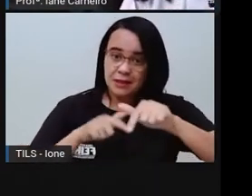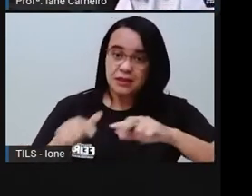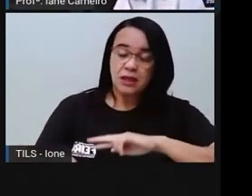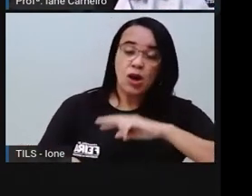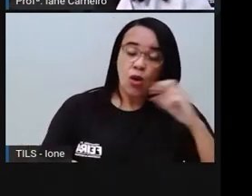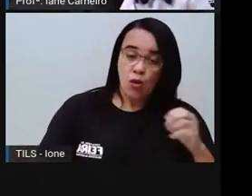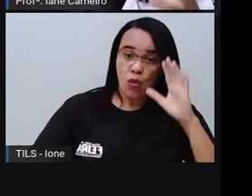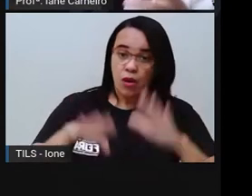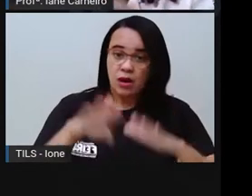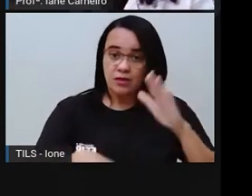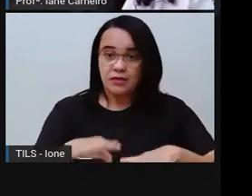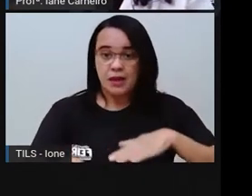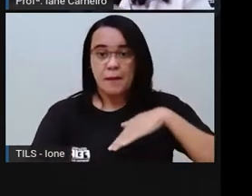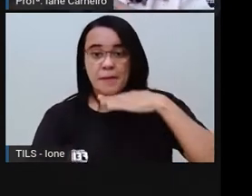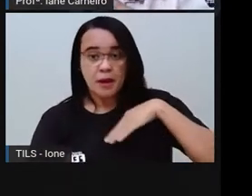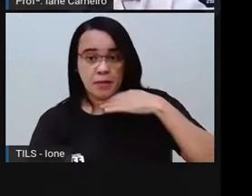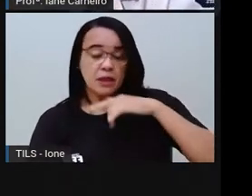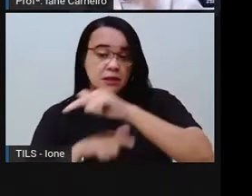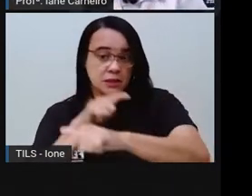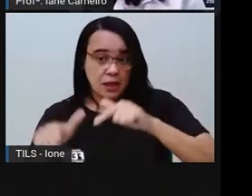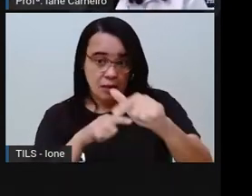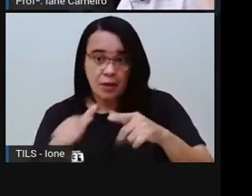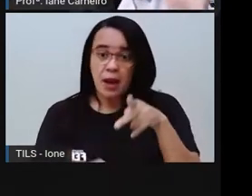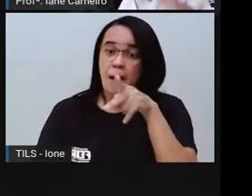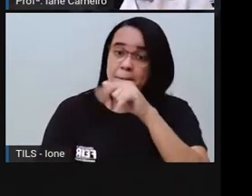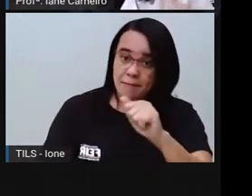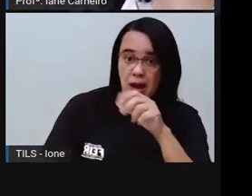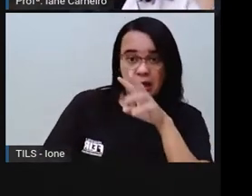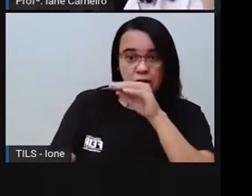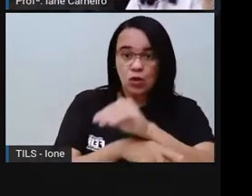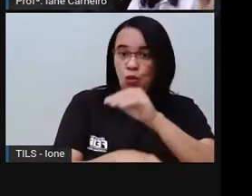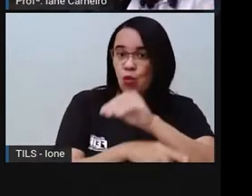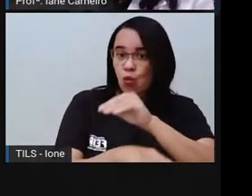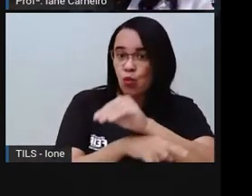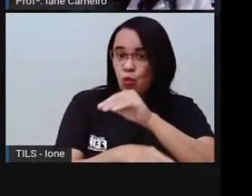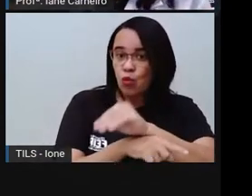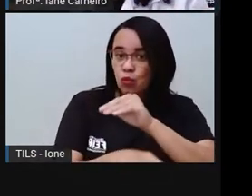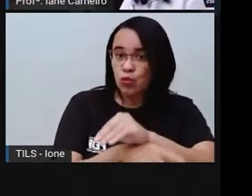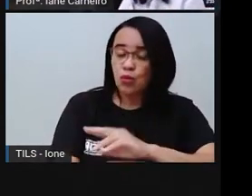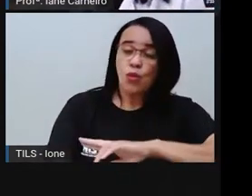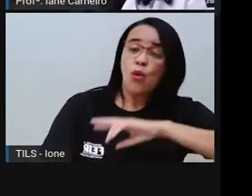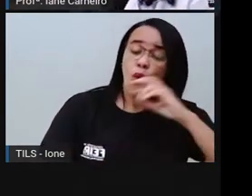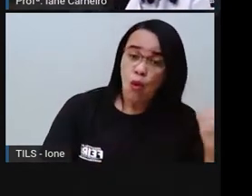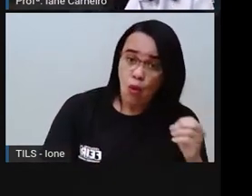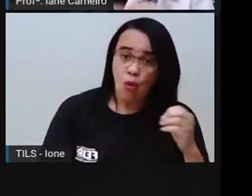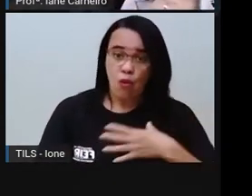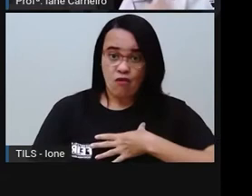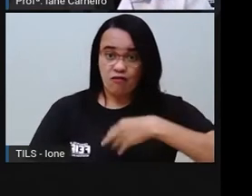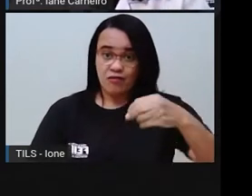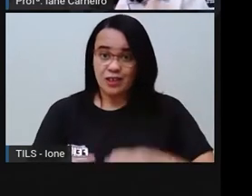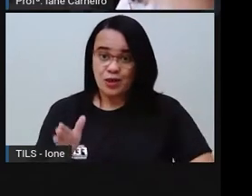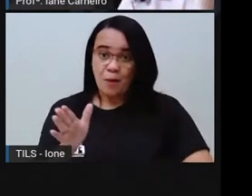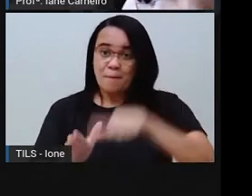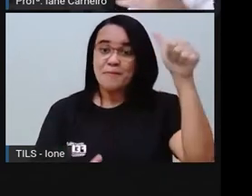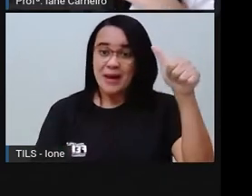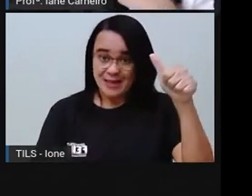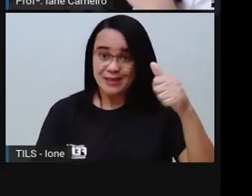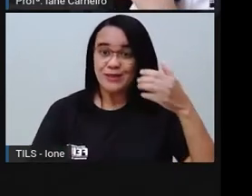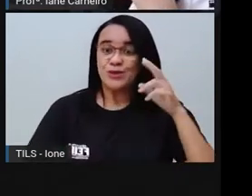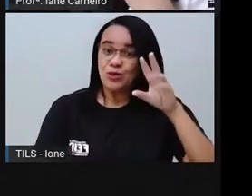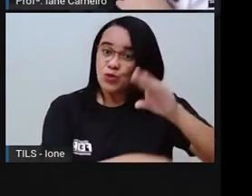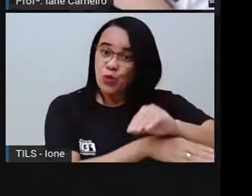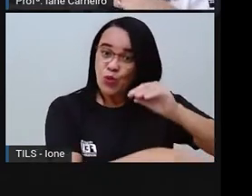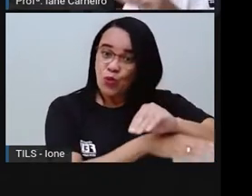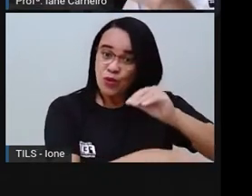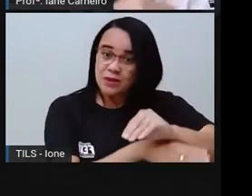né? Tem famílias que quem cuida das crianças é o filho mais velho da família, e a mãe e o pai vão